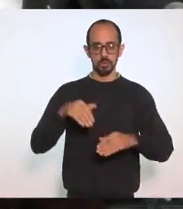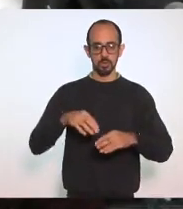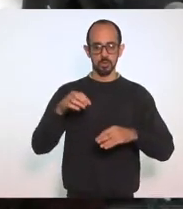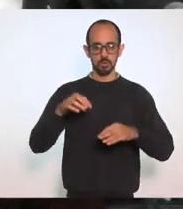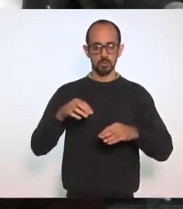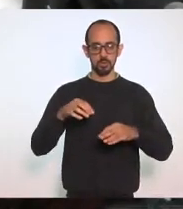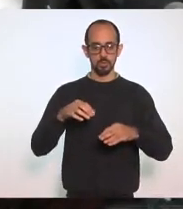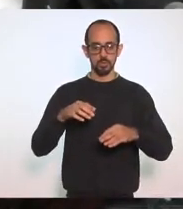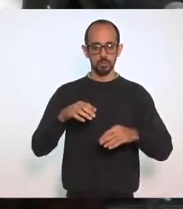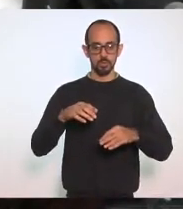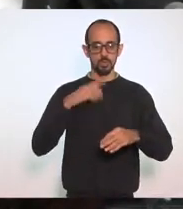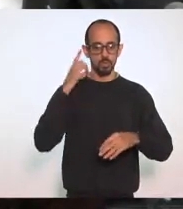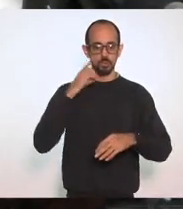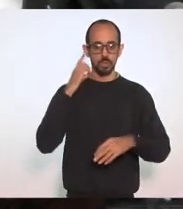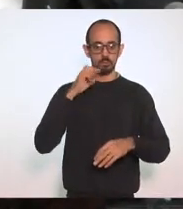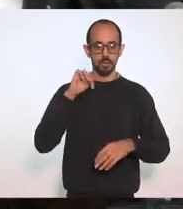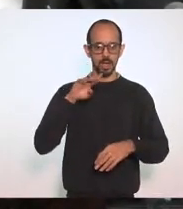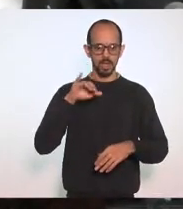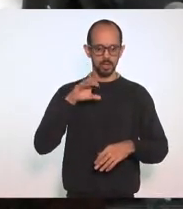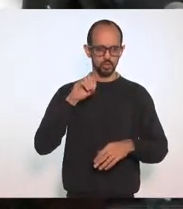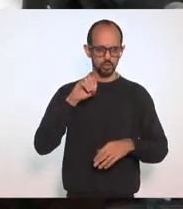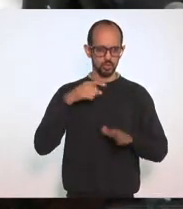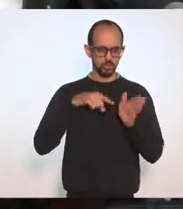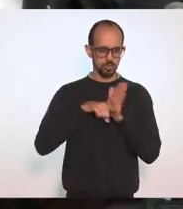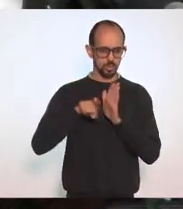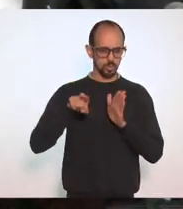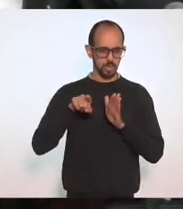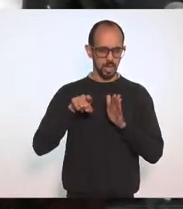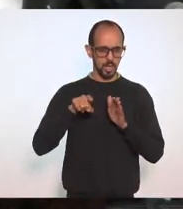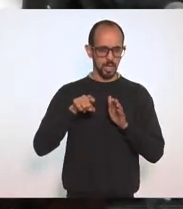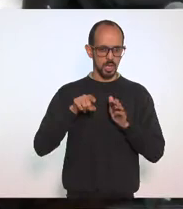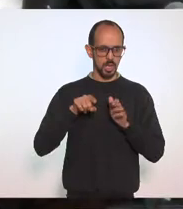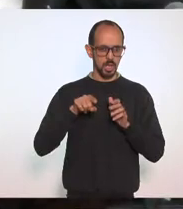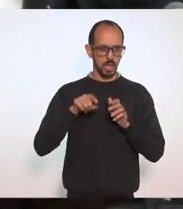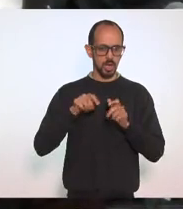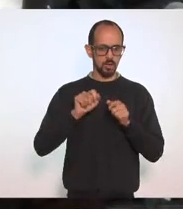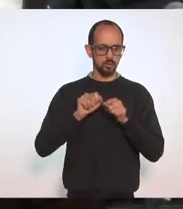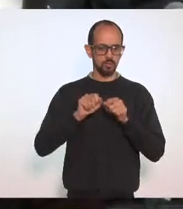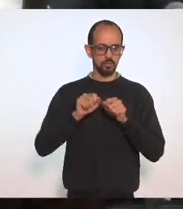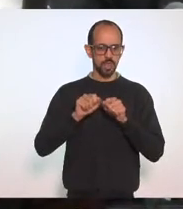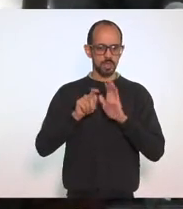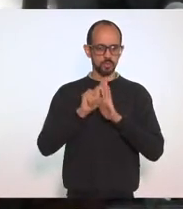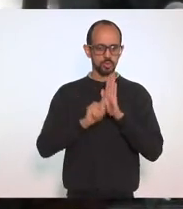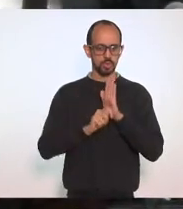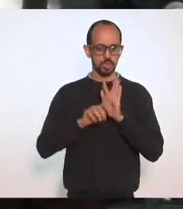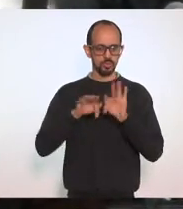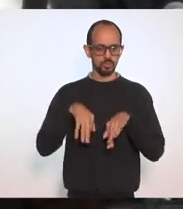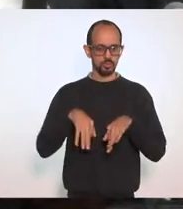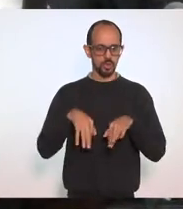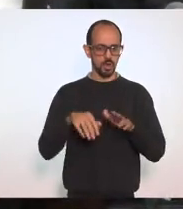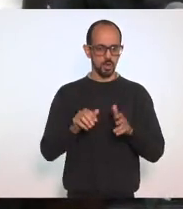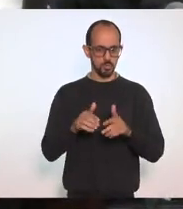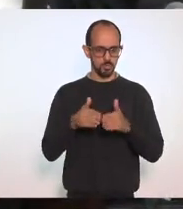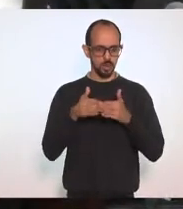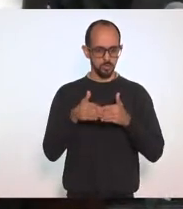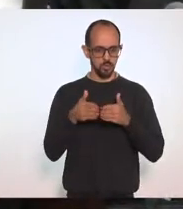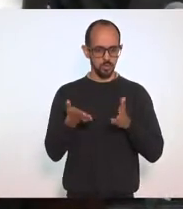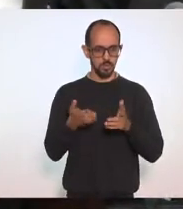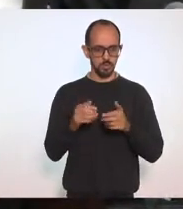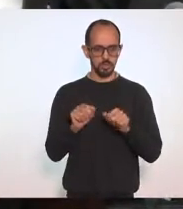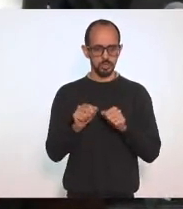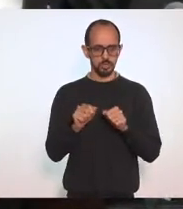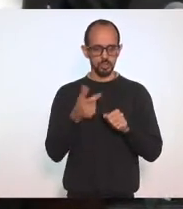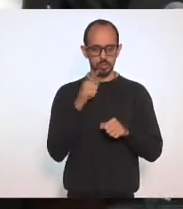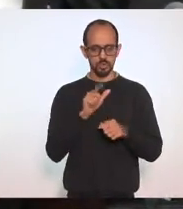Deputado Márcio, faz forma final de redação, pede, por favor, mostrar os trabalhos da ordem. Ok. Para que a gente possa